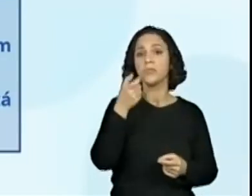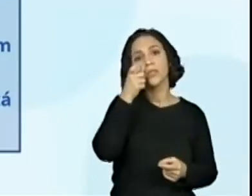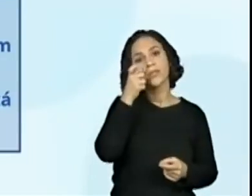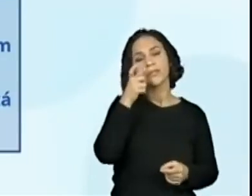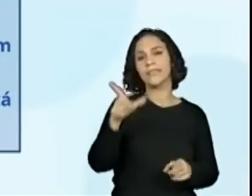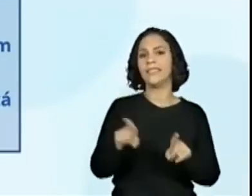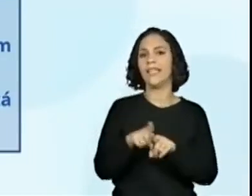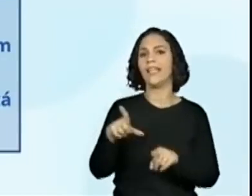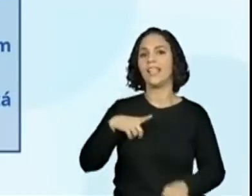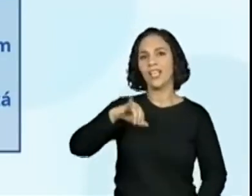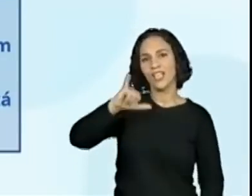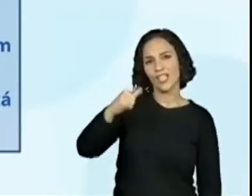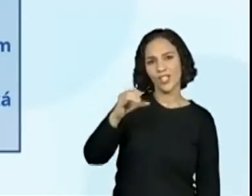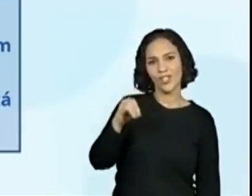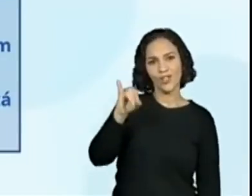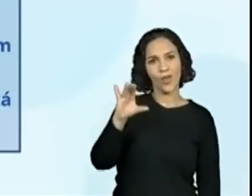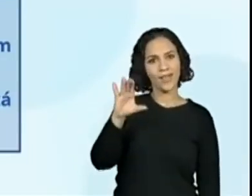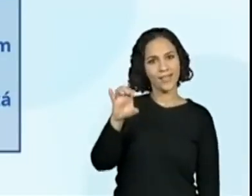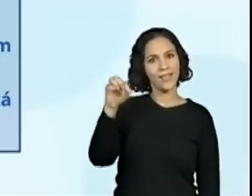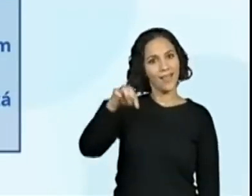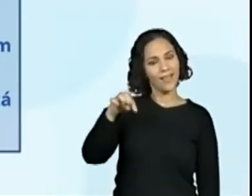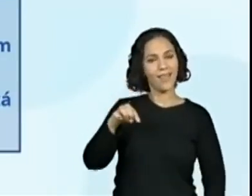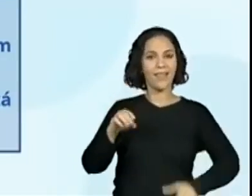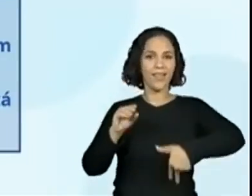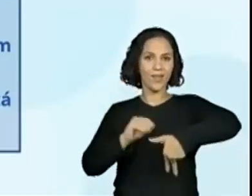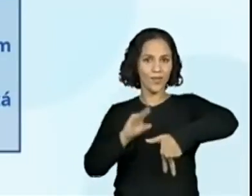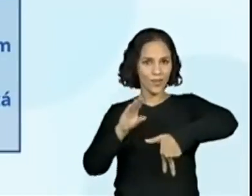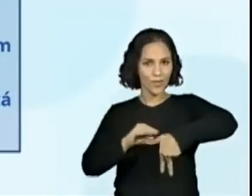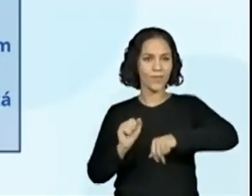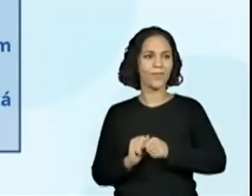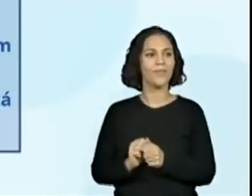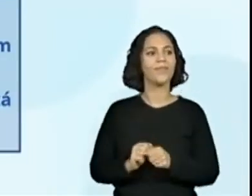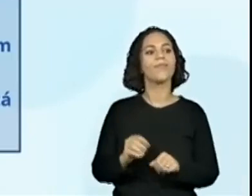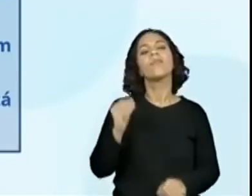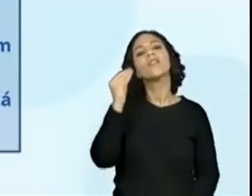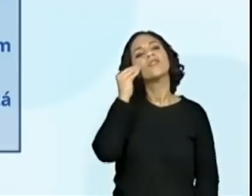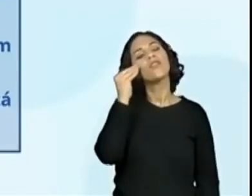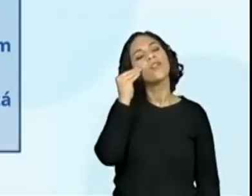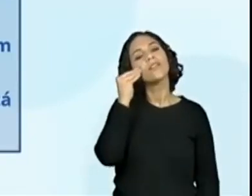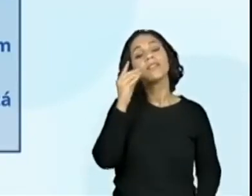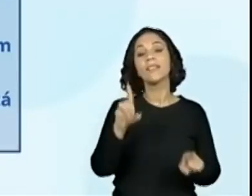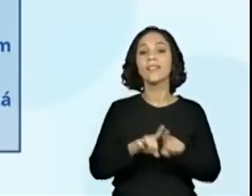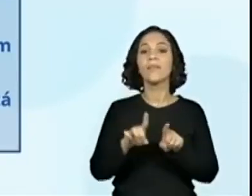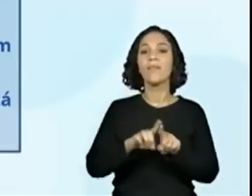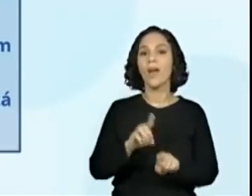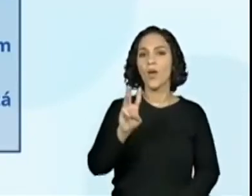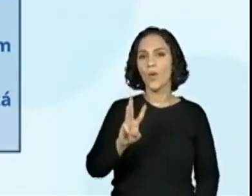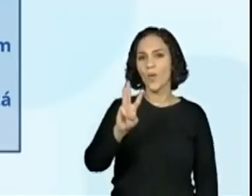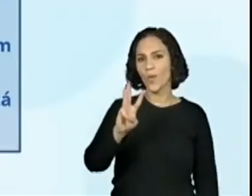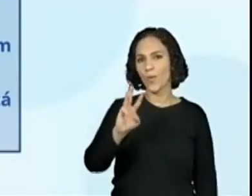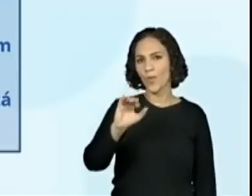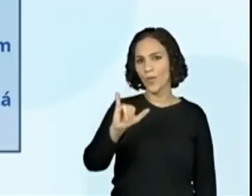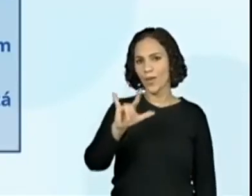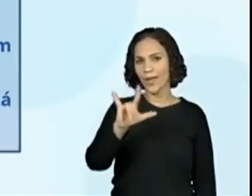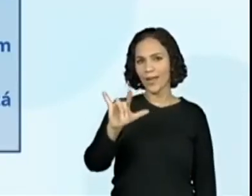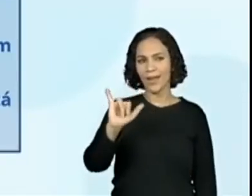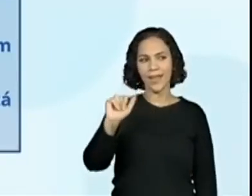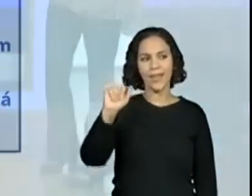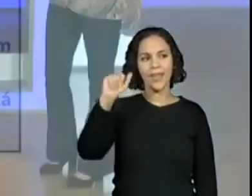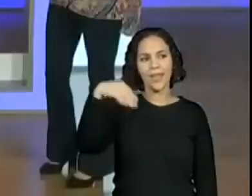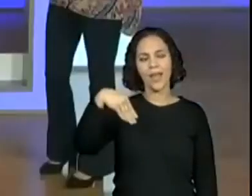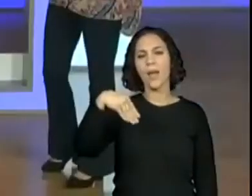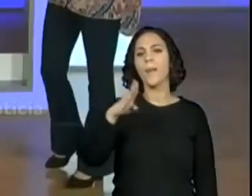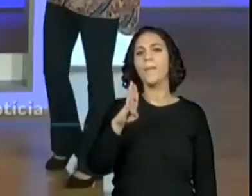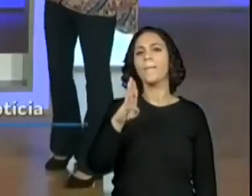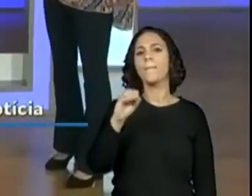tem a Joyce Ribeiro, aqui da TV Cultura, tem o William Bonner, Fátima Bernardes, que hoje ela está no entretenimento, mas